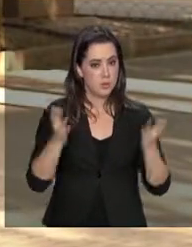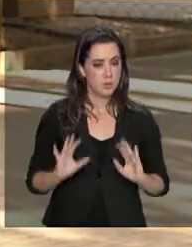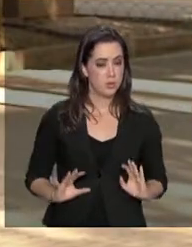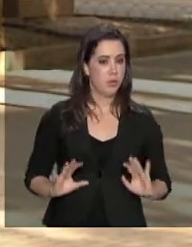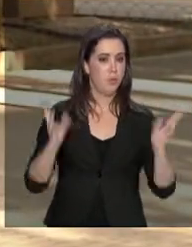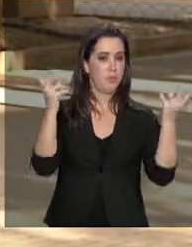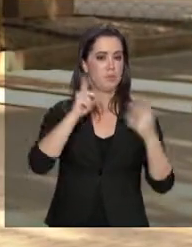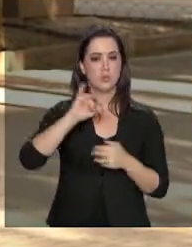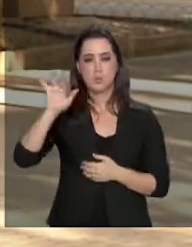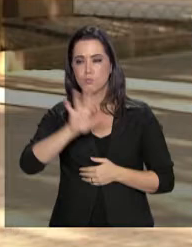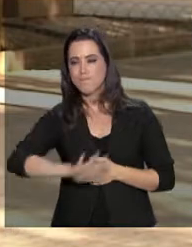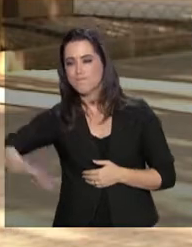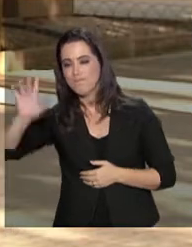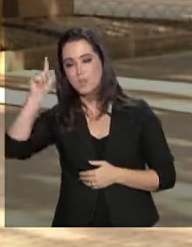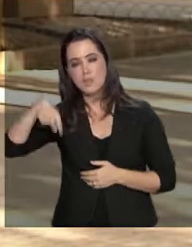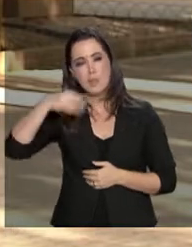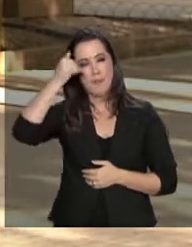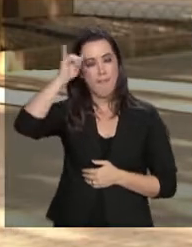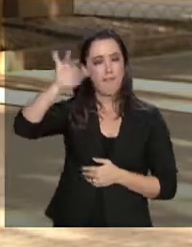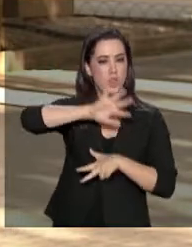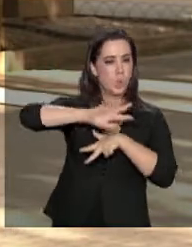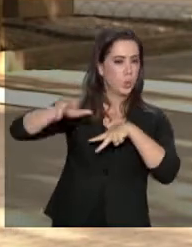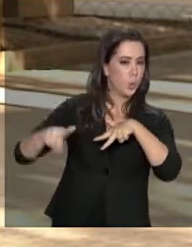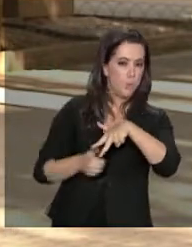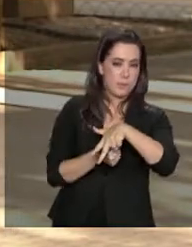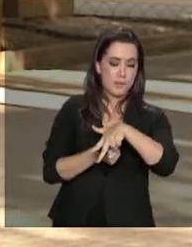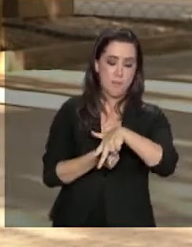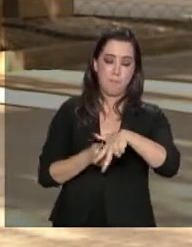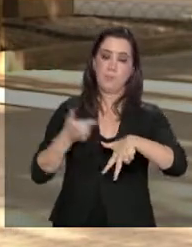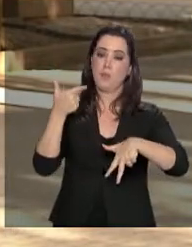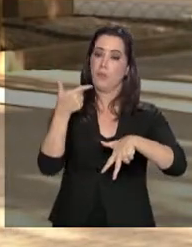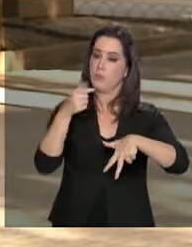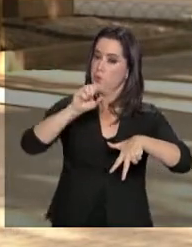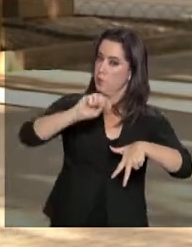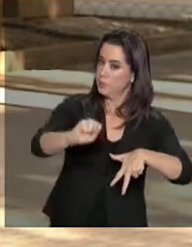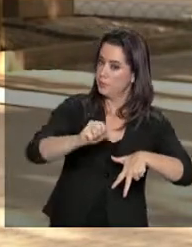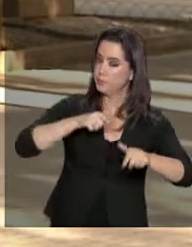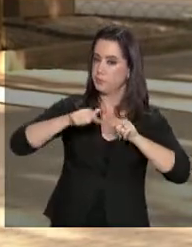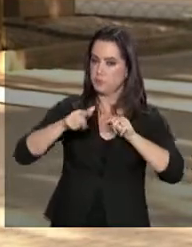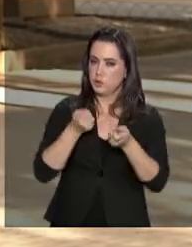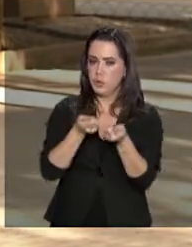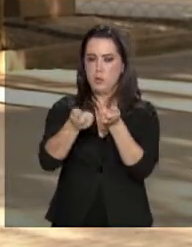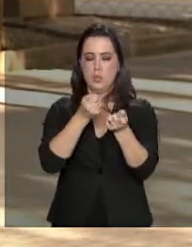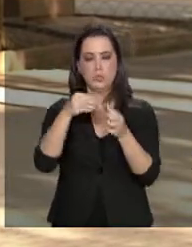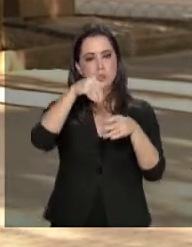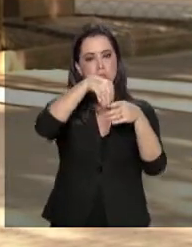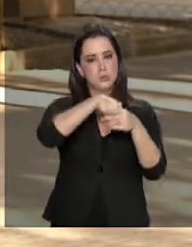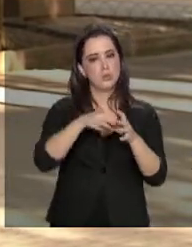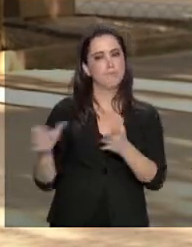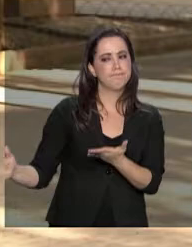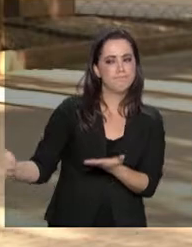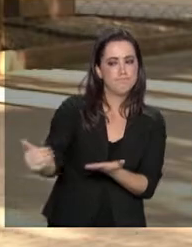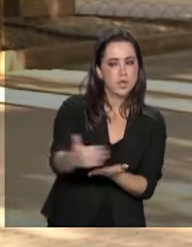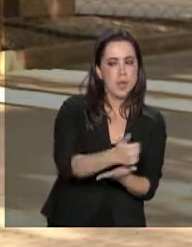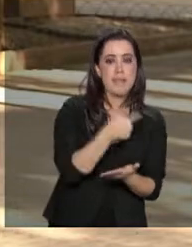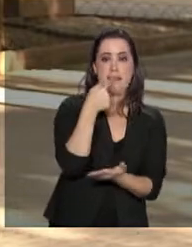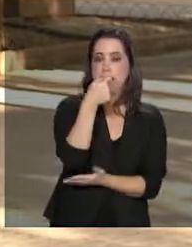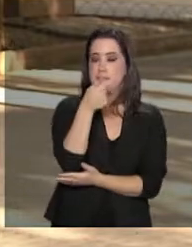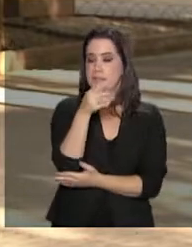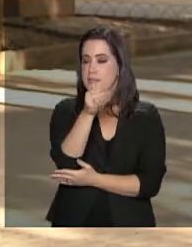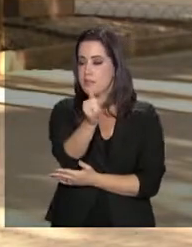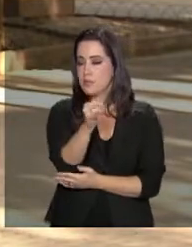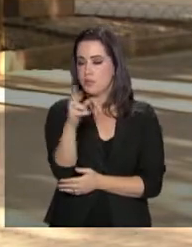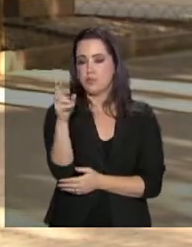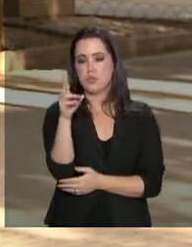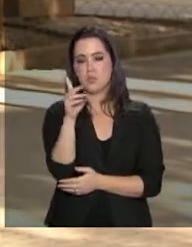comemorou o Dia Internacional de Combate à Corrupção. Em 2018, as ações de controle interno recuperaram 7 bilhões e